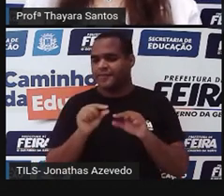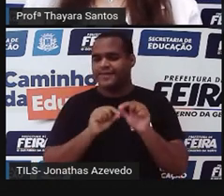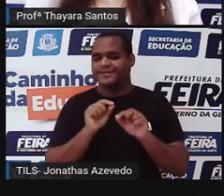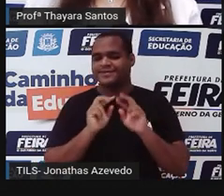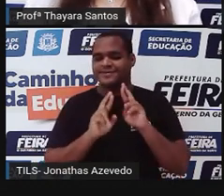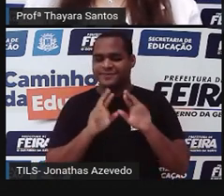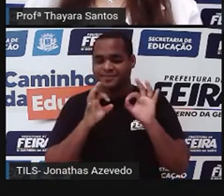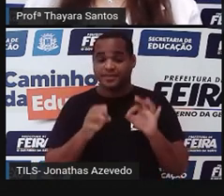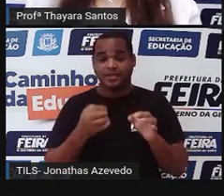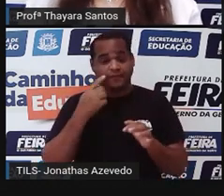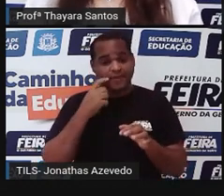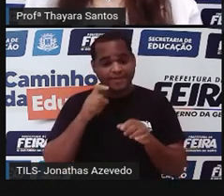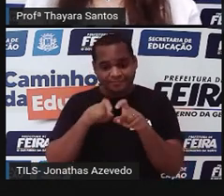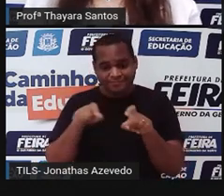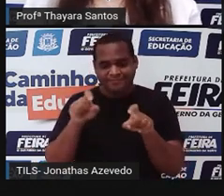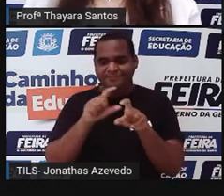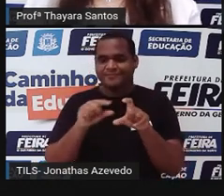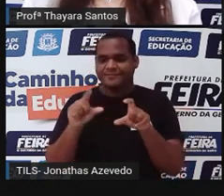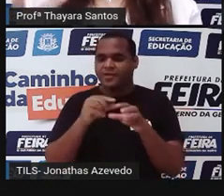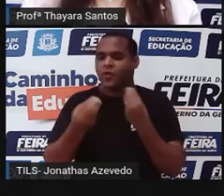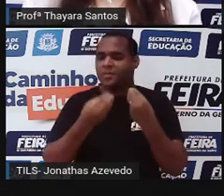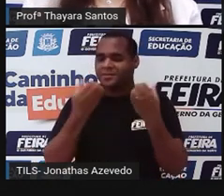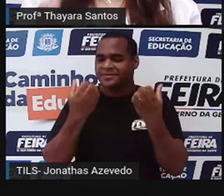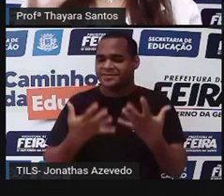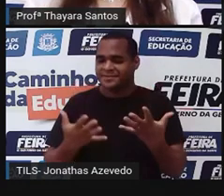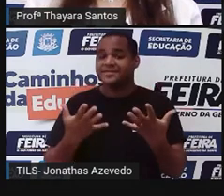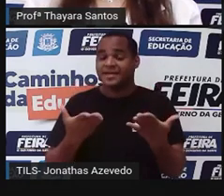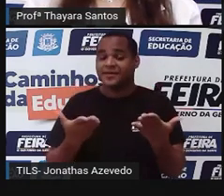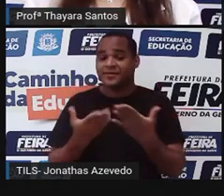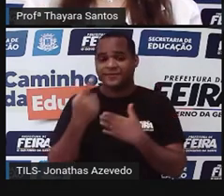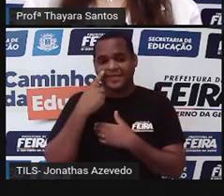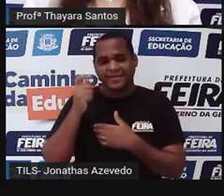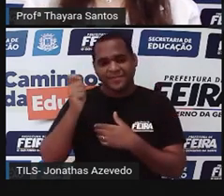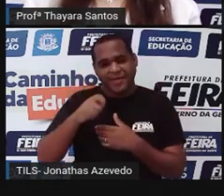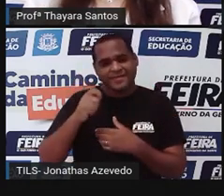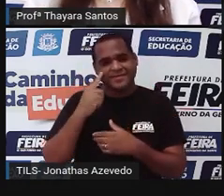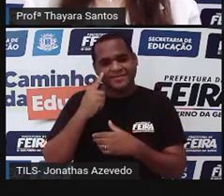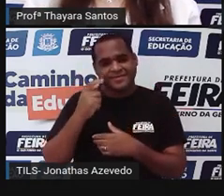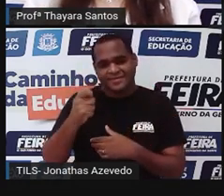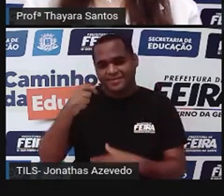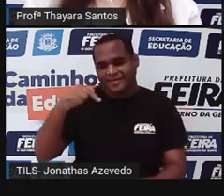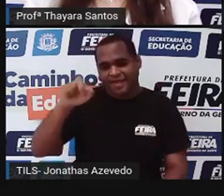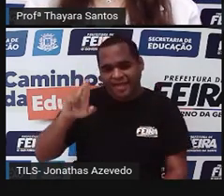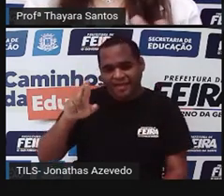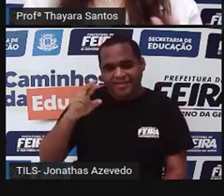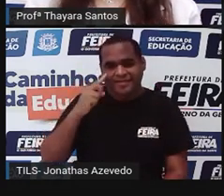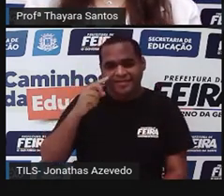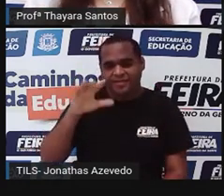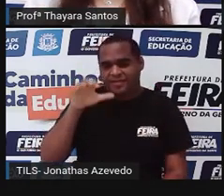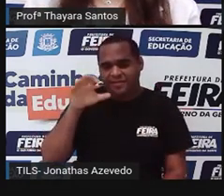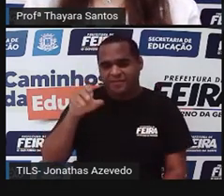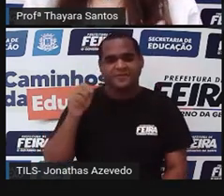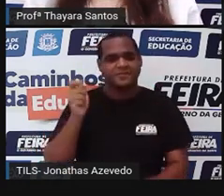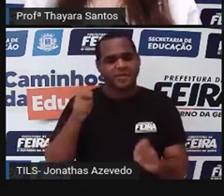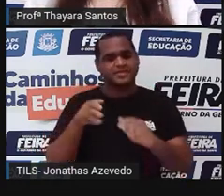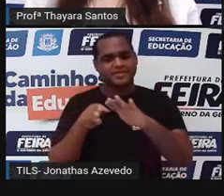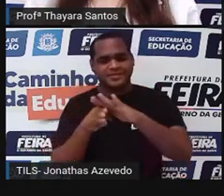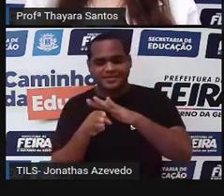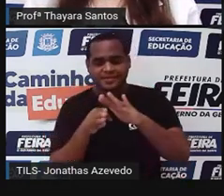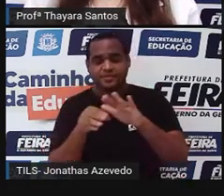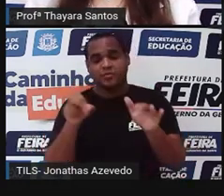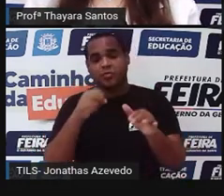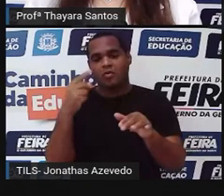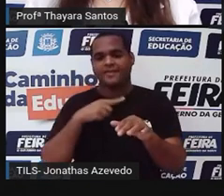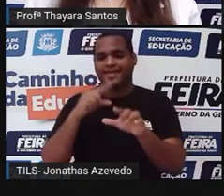E para acessar essa atividade, vocês podem apontar a câmera para esse QR Code que está aparecendo aí, que vocês vão ter acesso, ou então